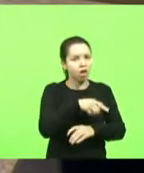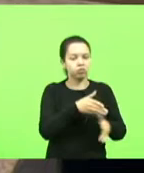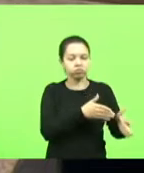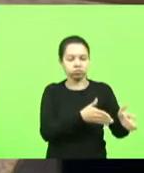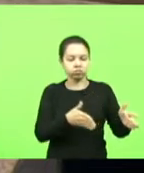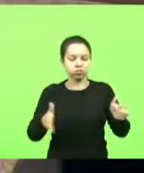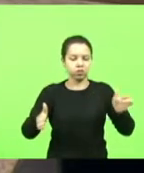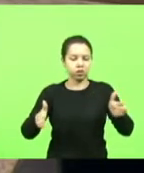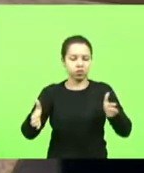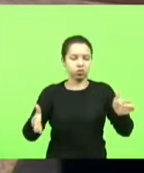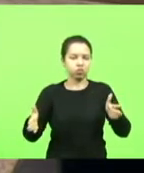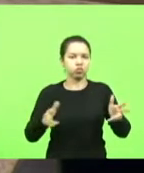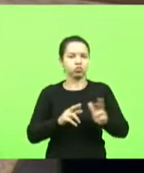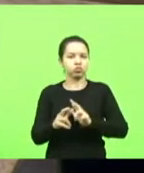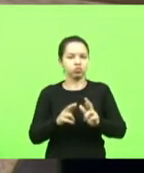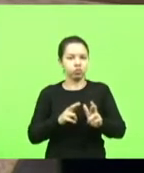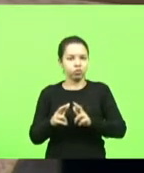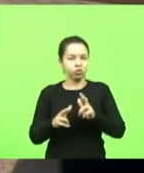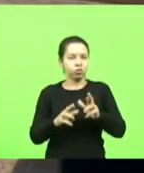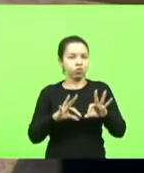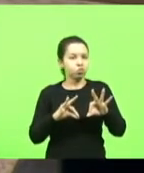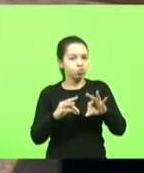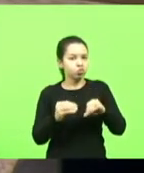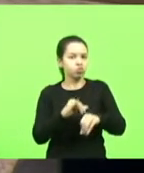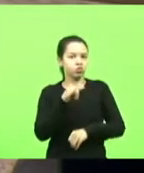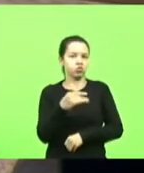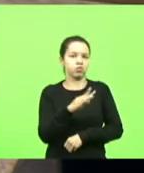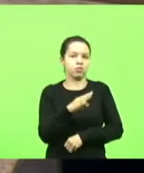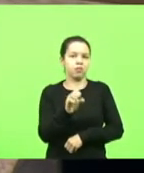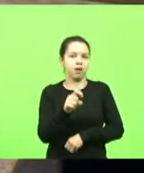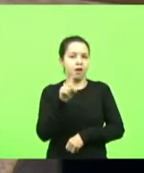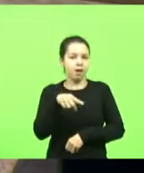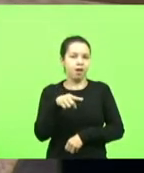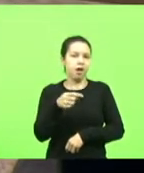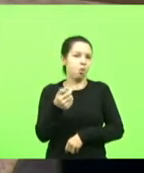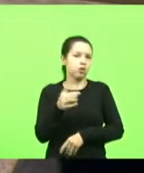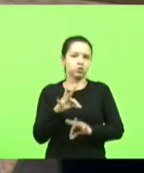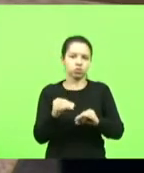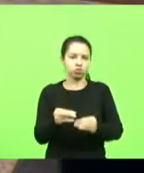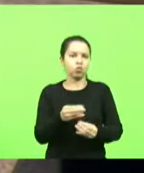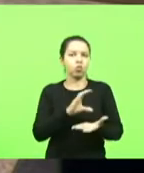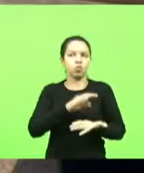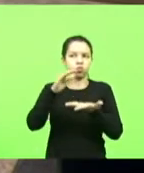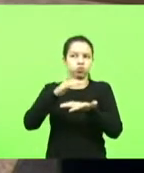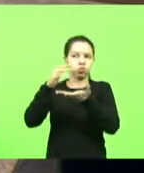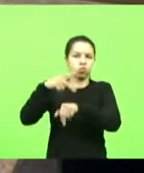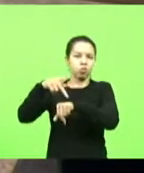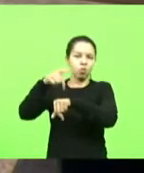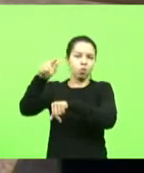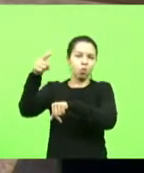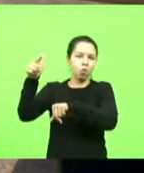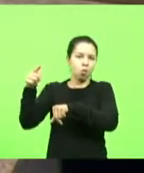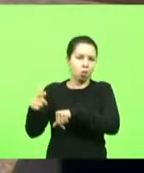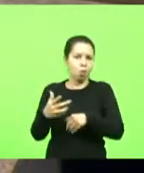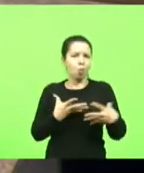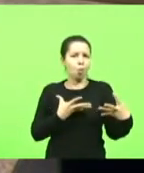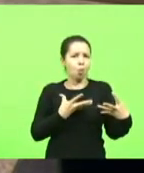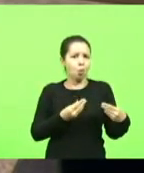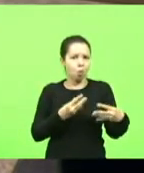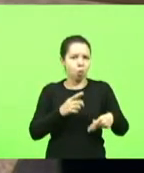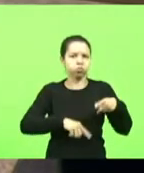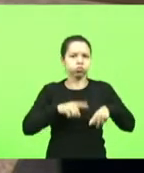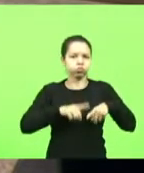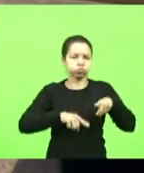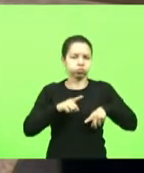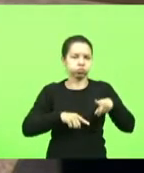que sai de Itapiranga da JBS é praticamente para exportação então não é não é pouca coisa é muita coisa que sai de lá então é muito